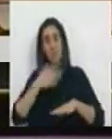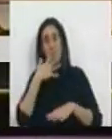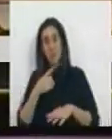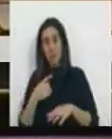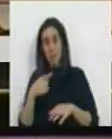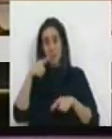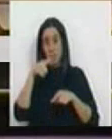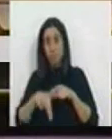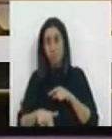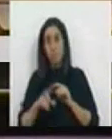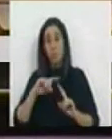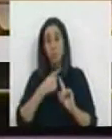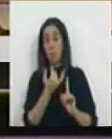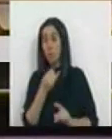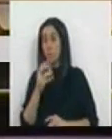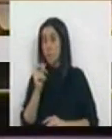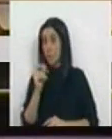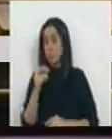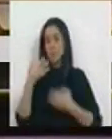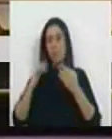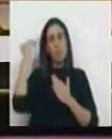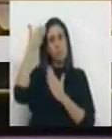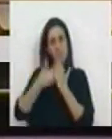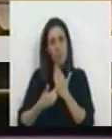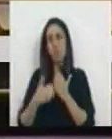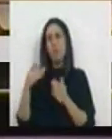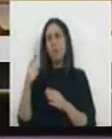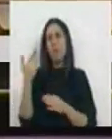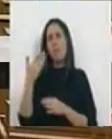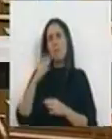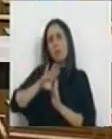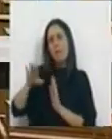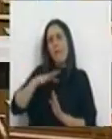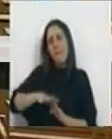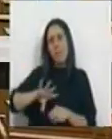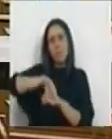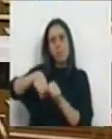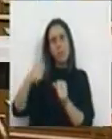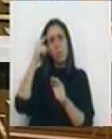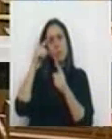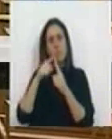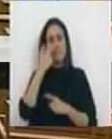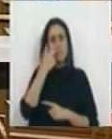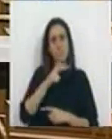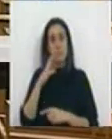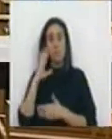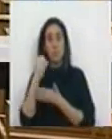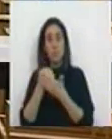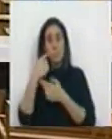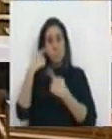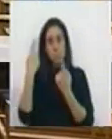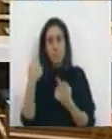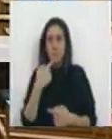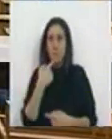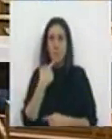o Tribunal Constitucional estragou os planos da direita para cortar subsídio de férias a pensionistas, funcionários públicos e,